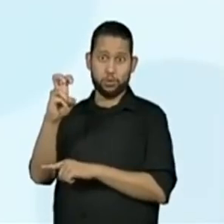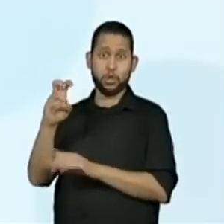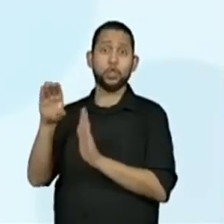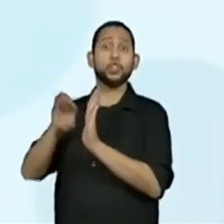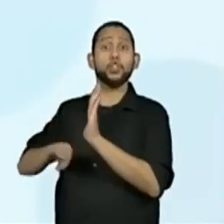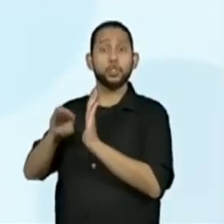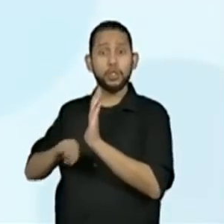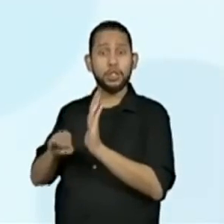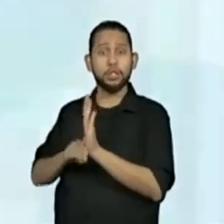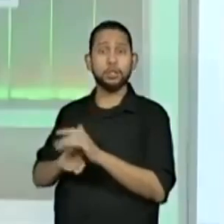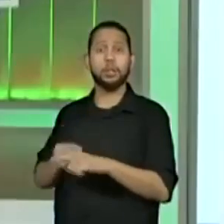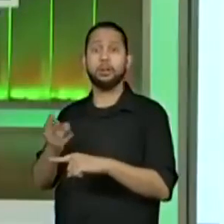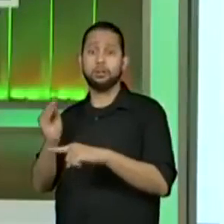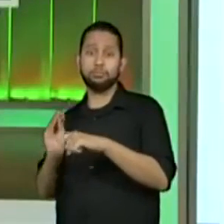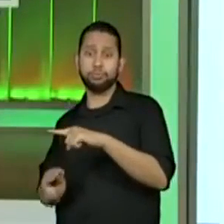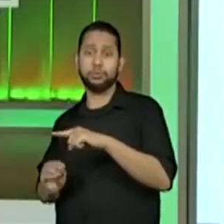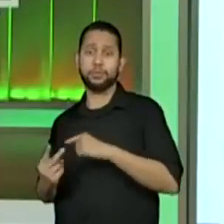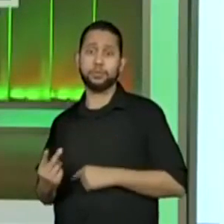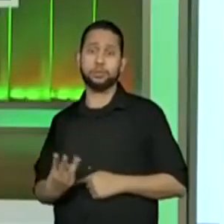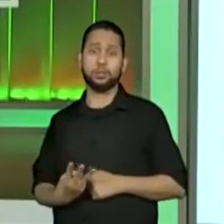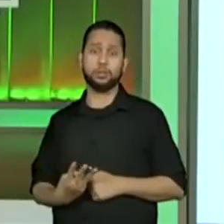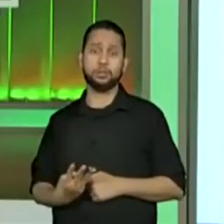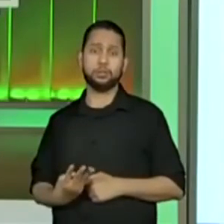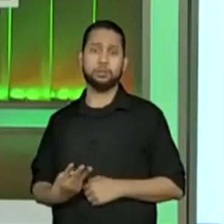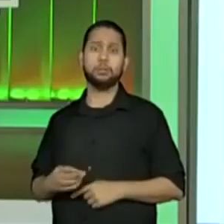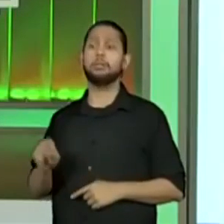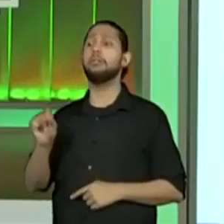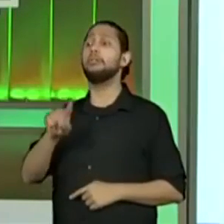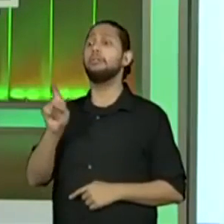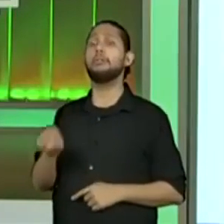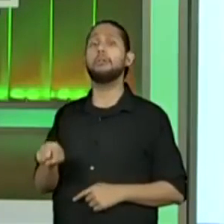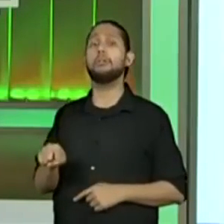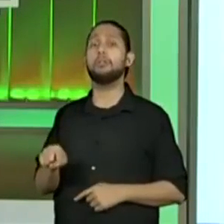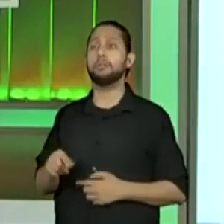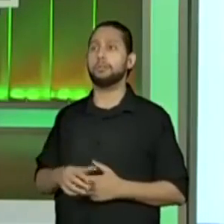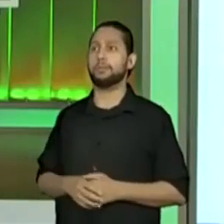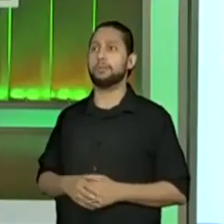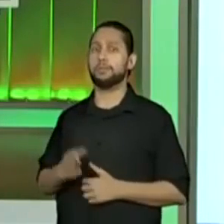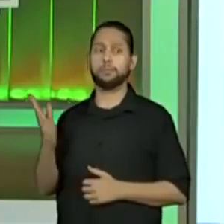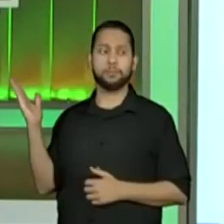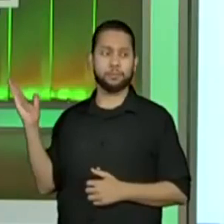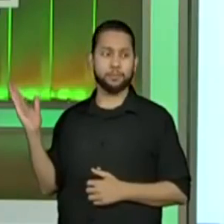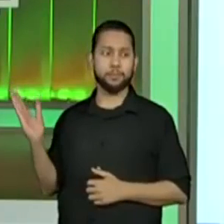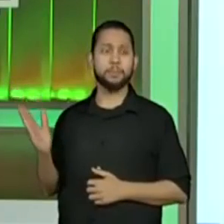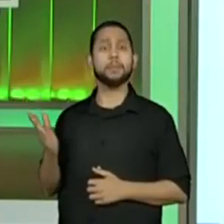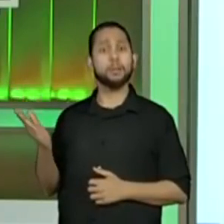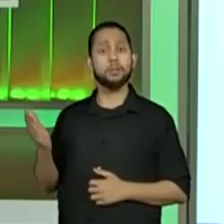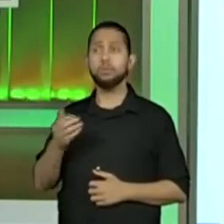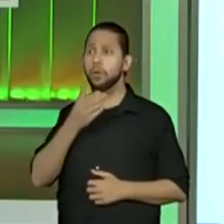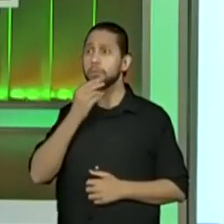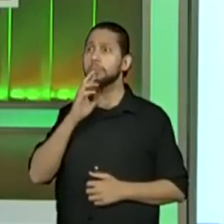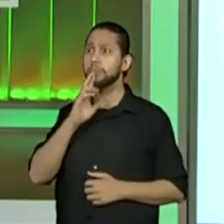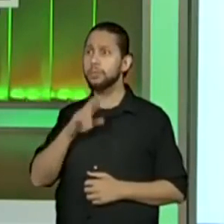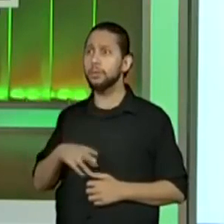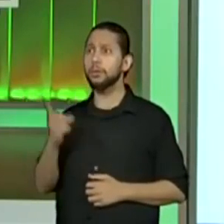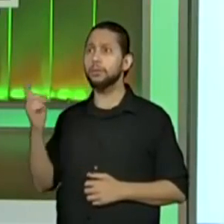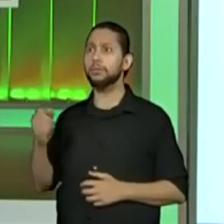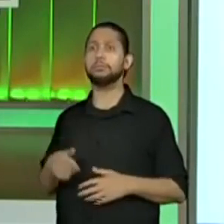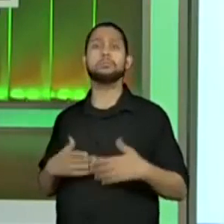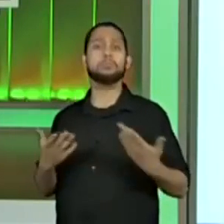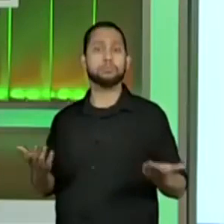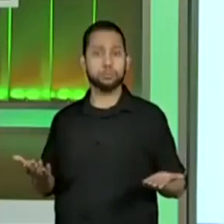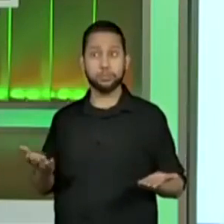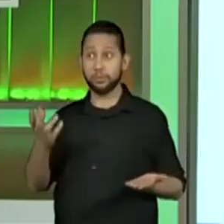Isso, estão apontando o resultado, muito bem. O aluno Arthur disse o resultado ali. Eu posso, então,